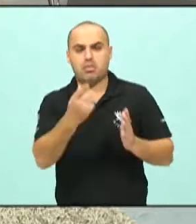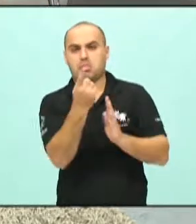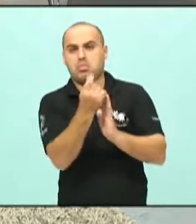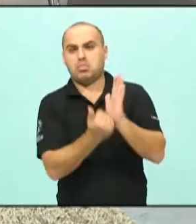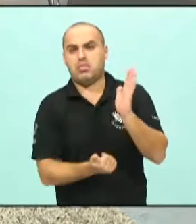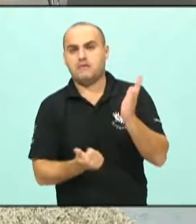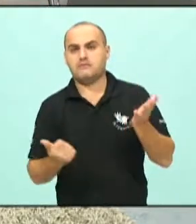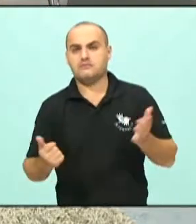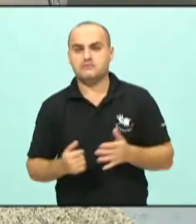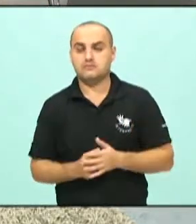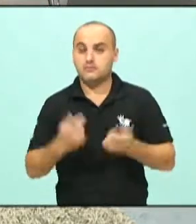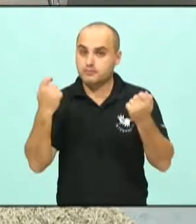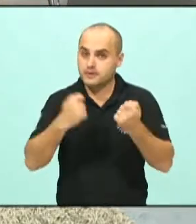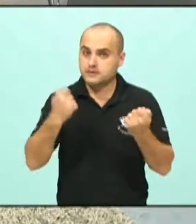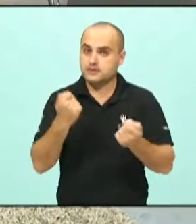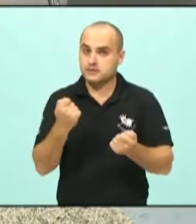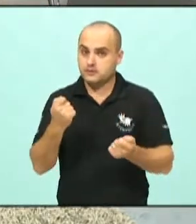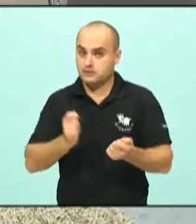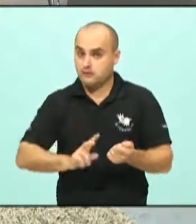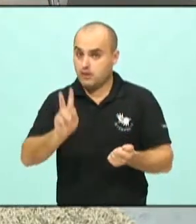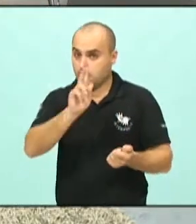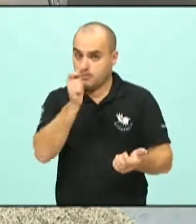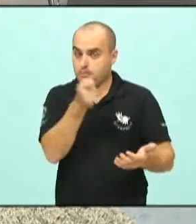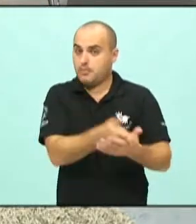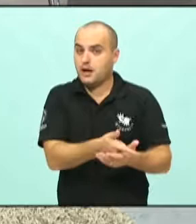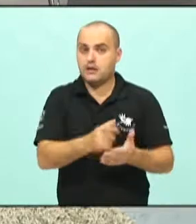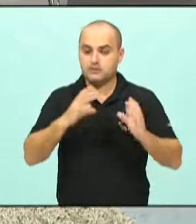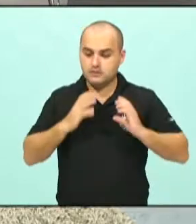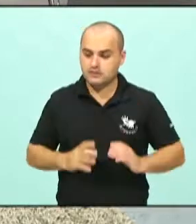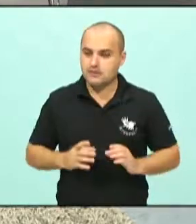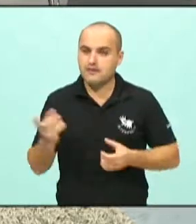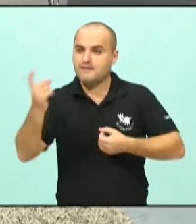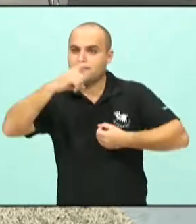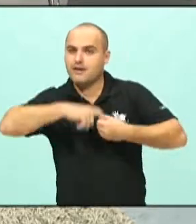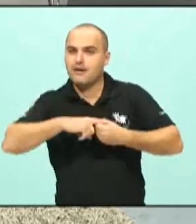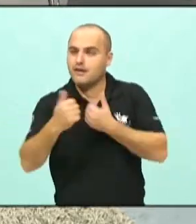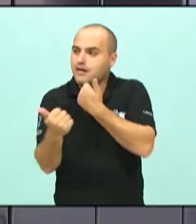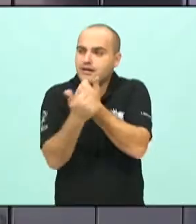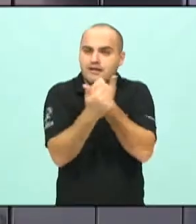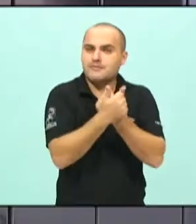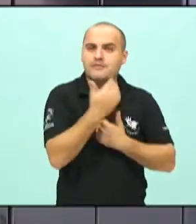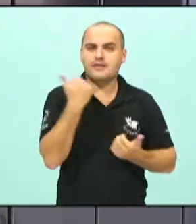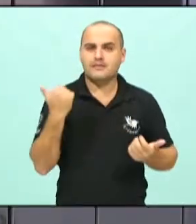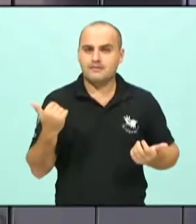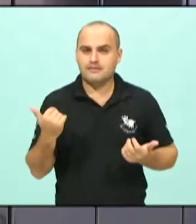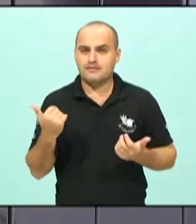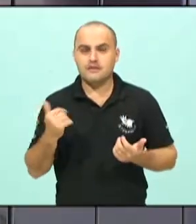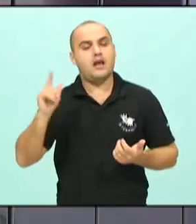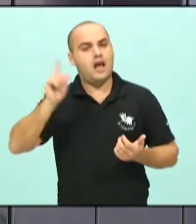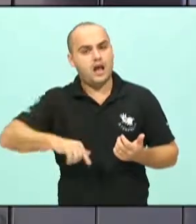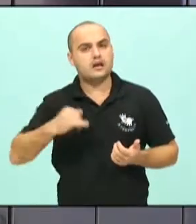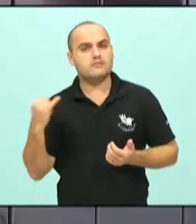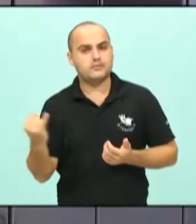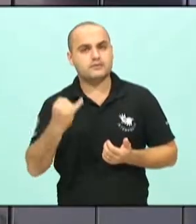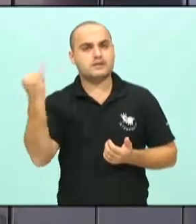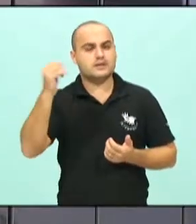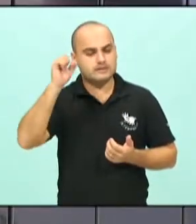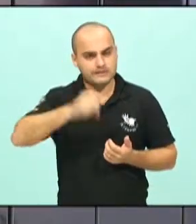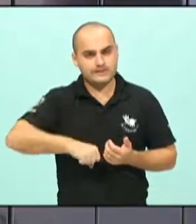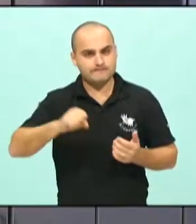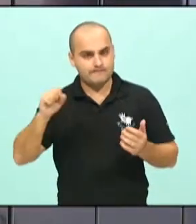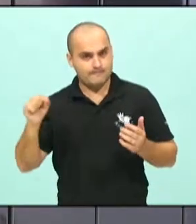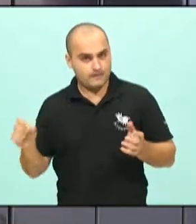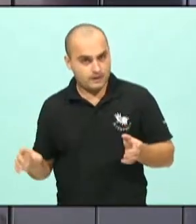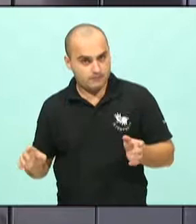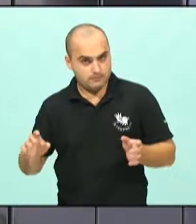pago pelo cidadão retorne para mais perto deles mesmo. Então é importantíssima essa rediscussão do Pacto